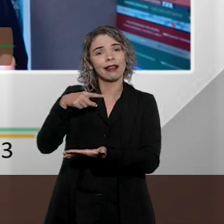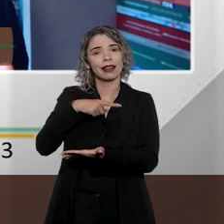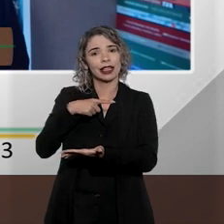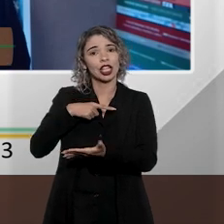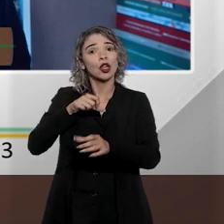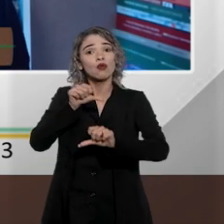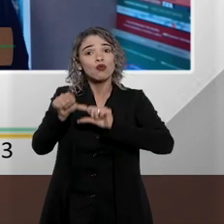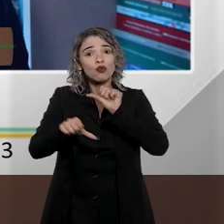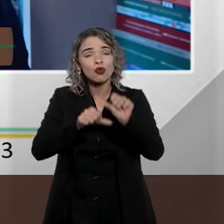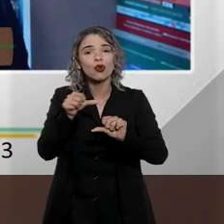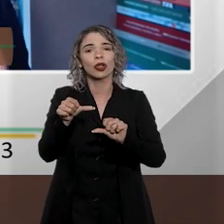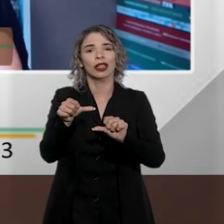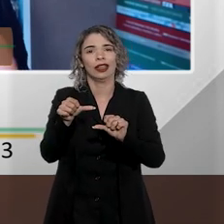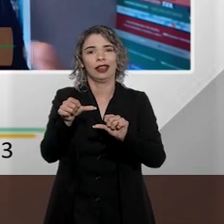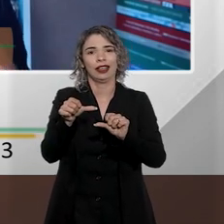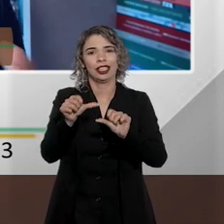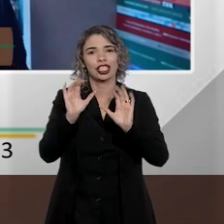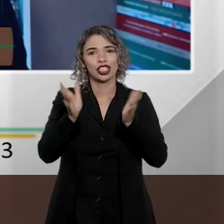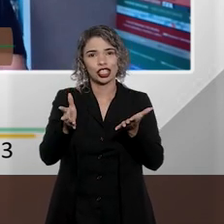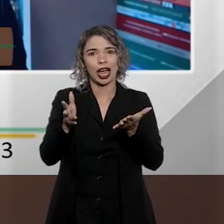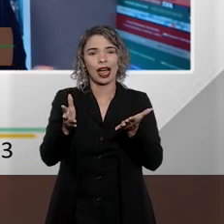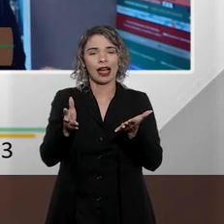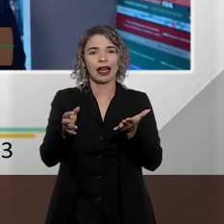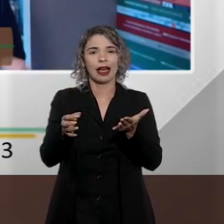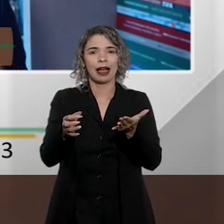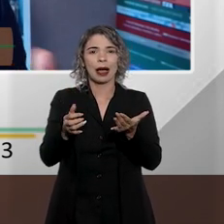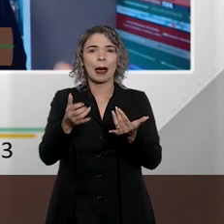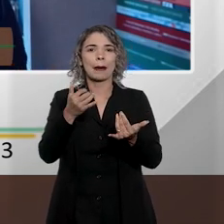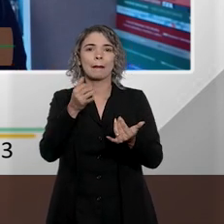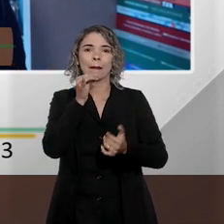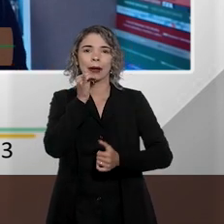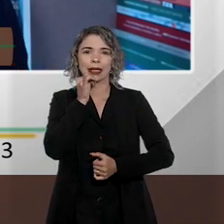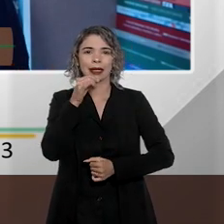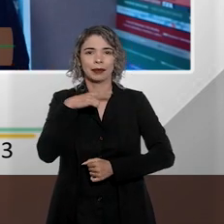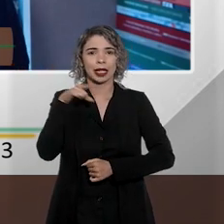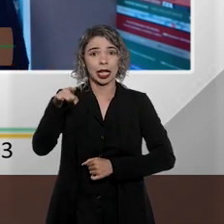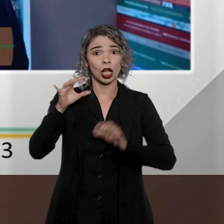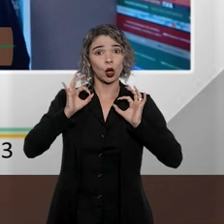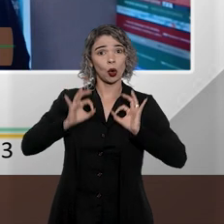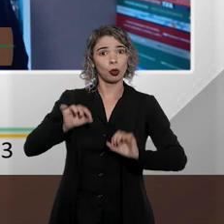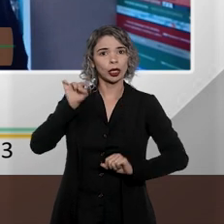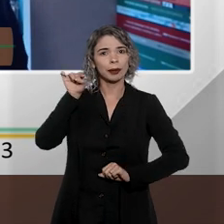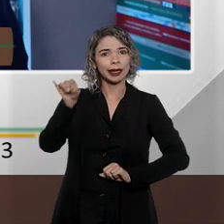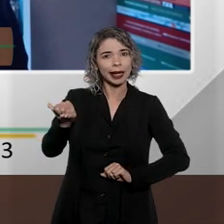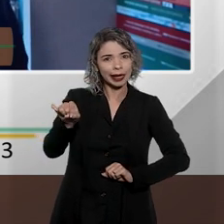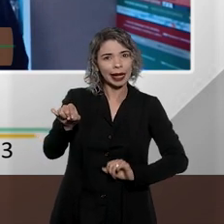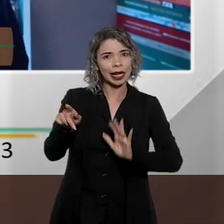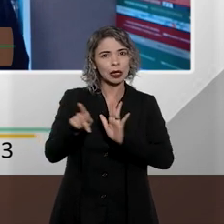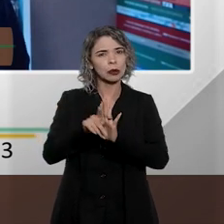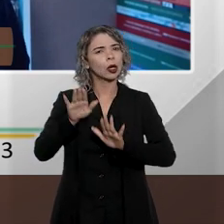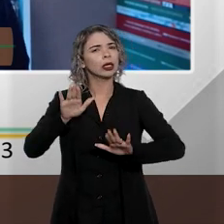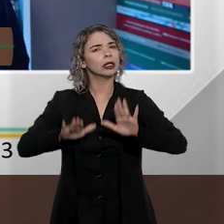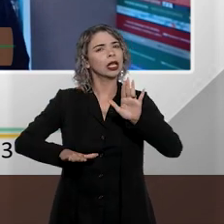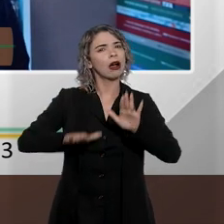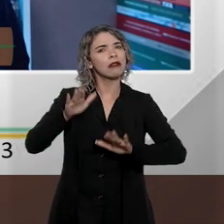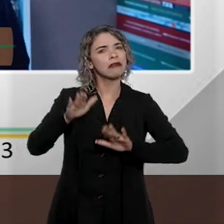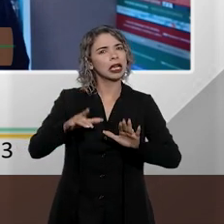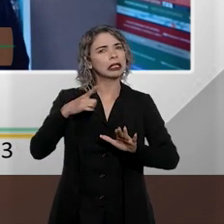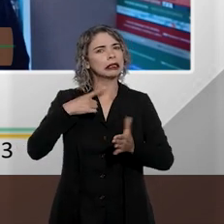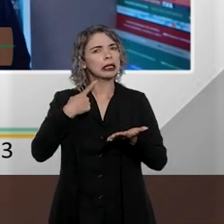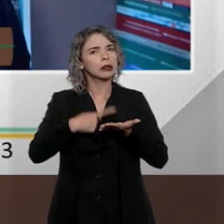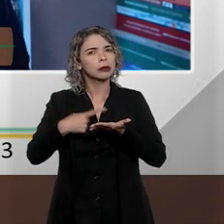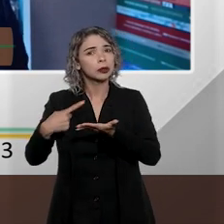muda, inclusive, o patamar em que eu enquadro aquela conduta, em termos de possibilidade de